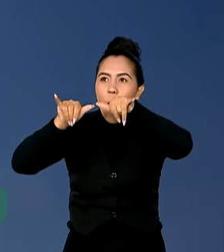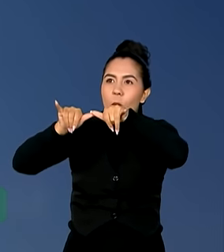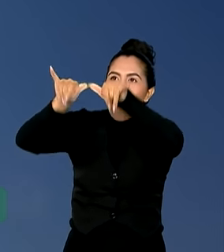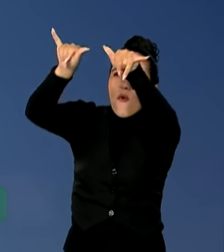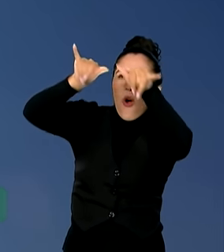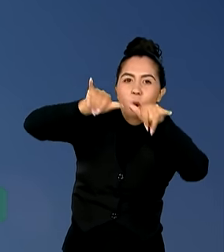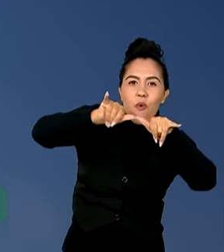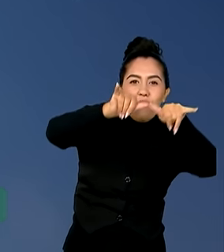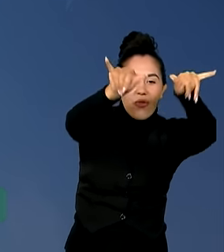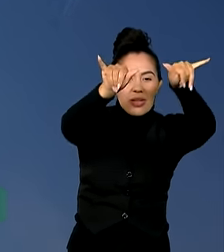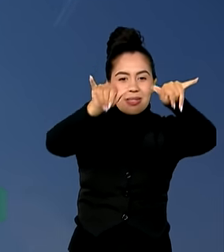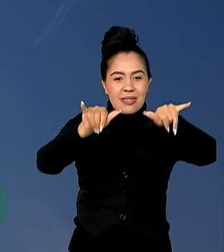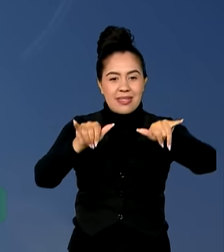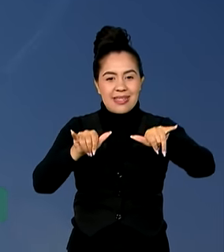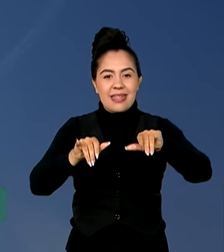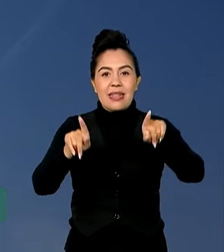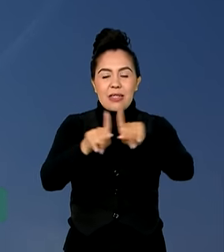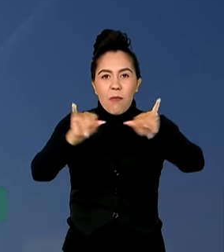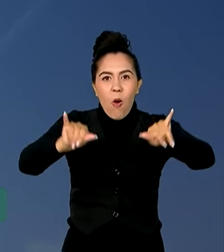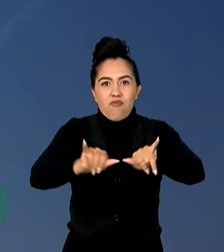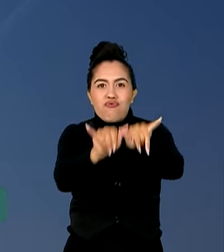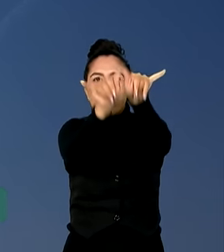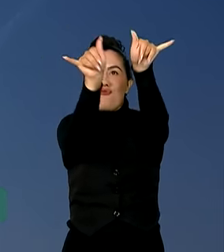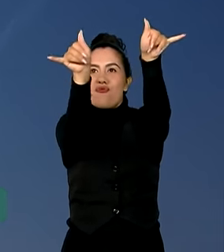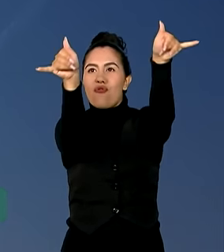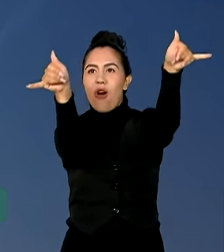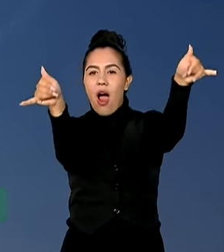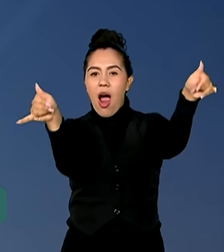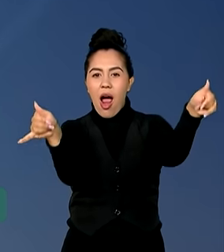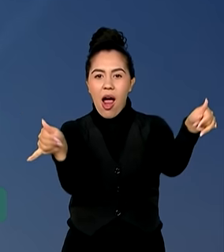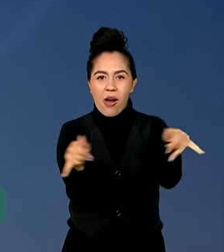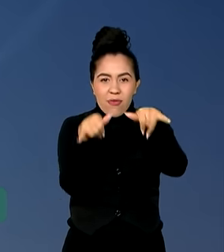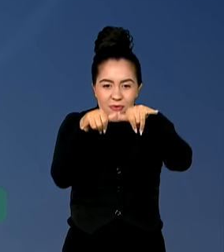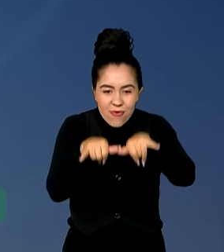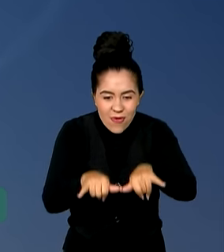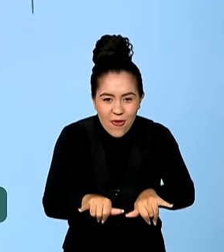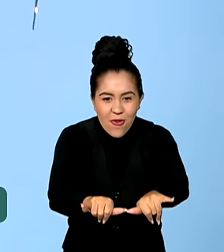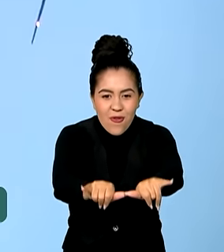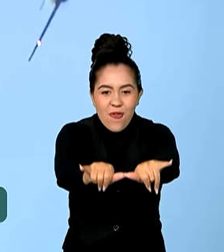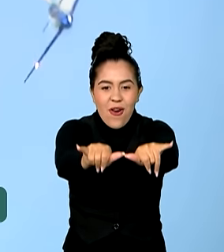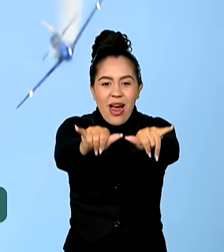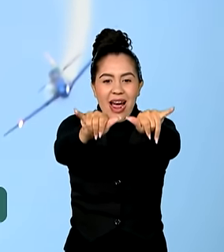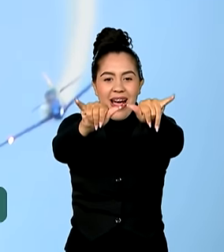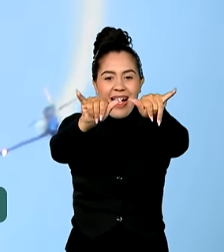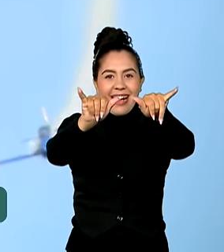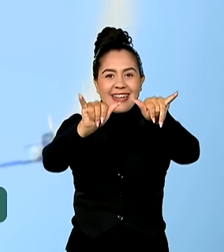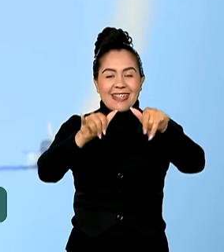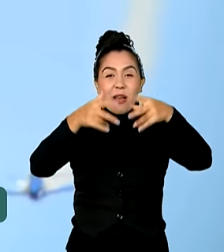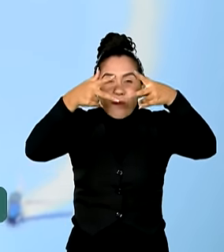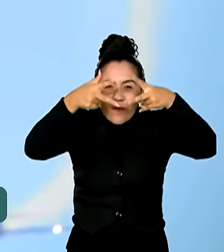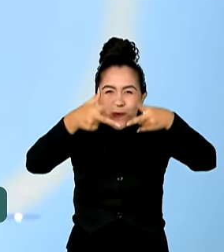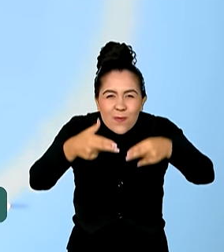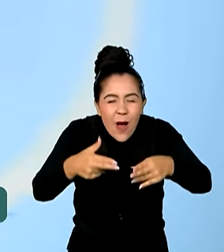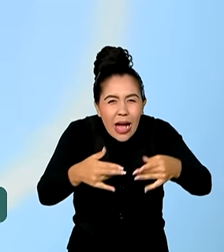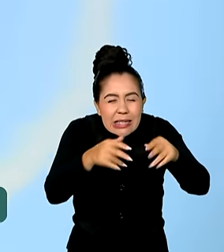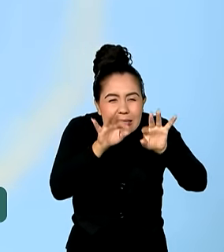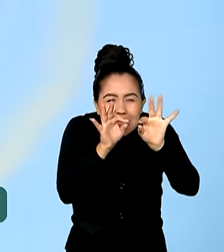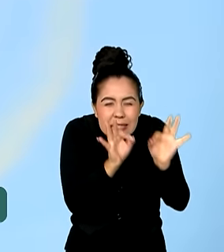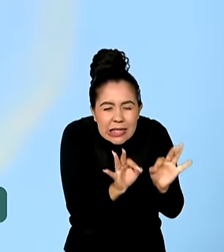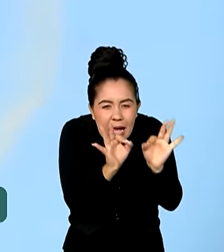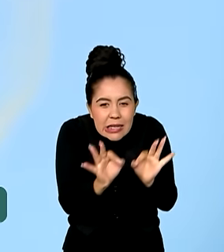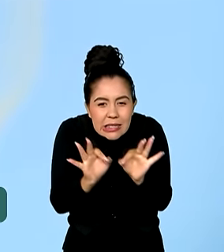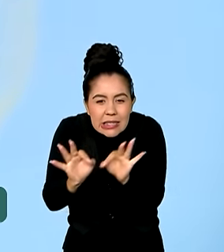evoluindo ao longo das manobras, a gente termina todo mundo junto, aonde deveria terminar, na posição correta, de forma